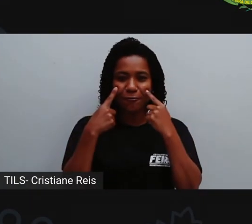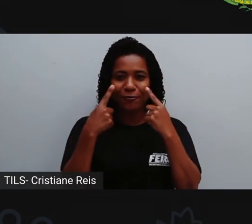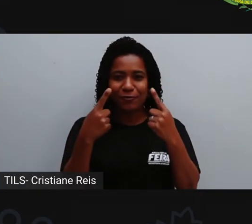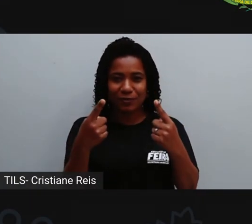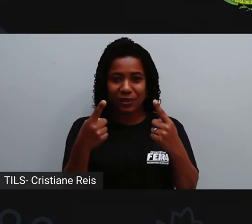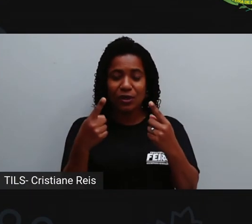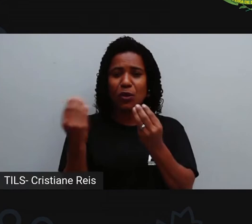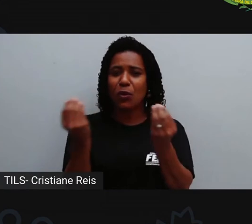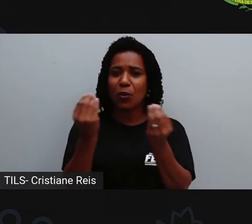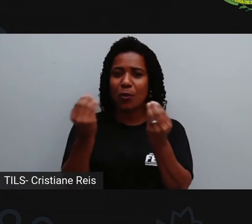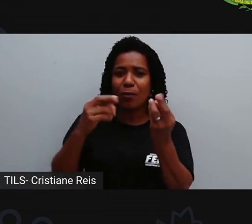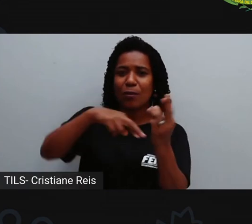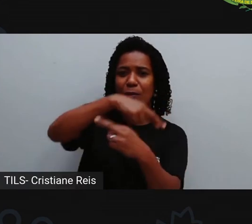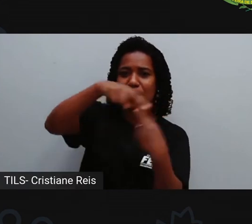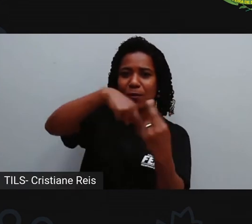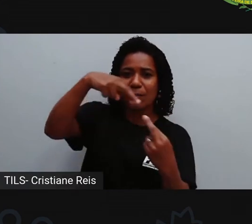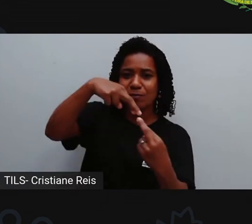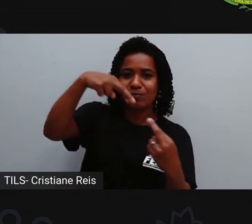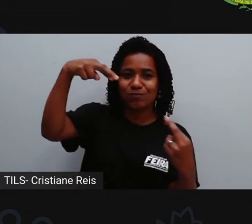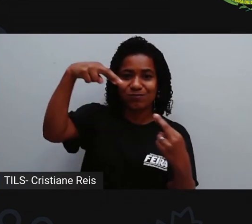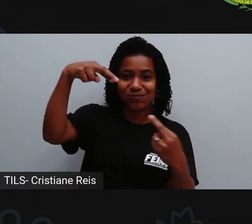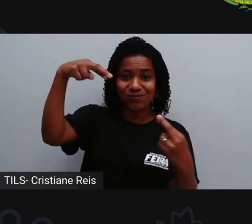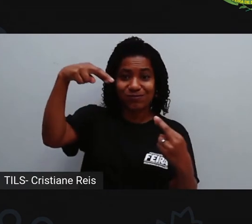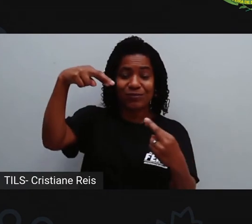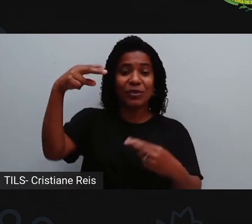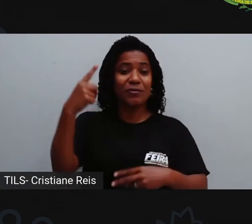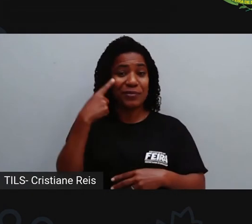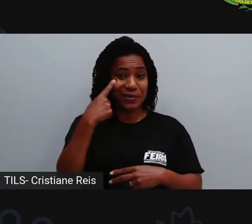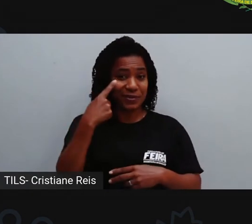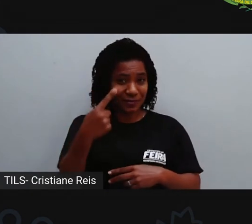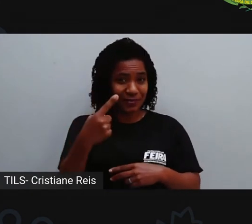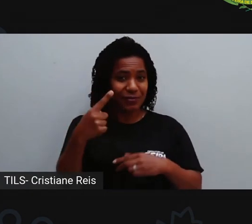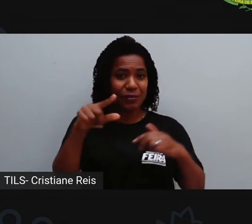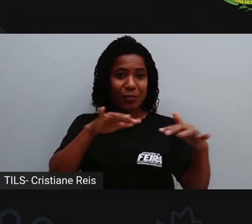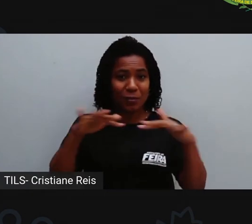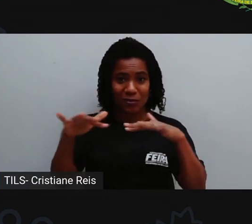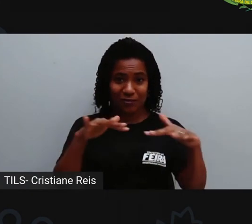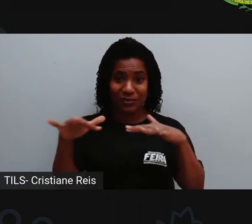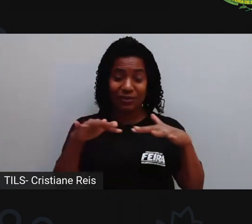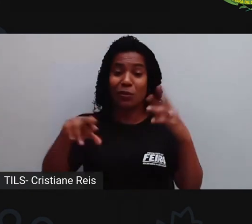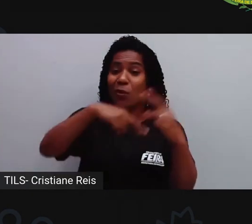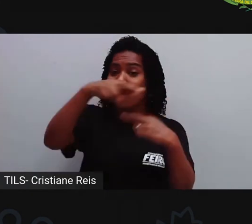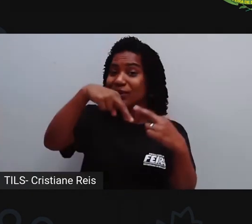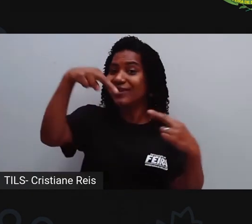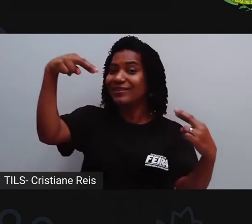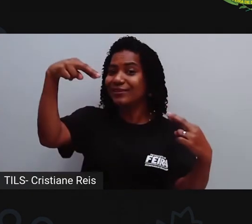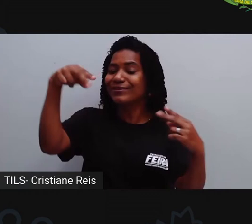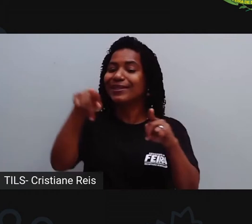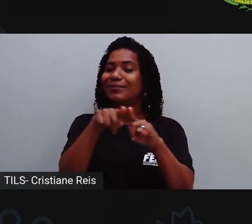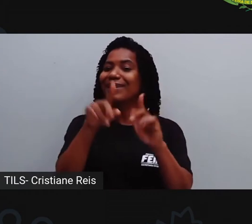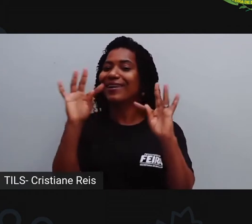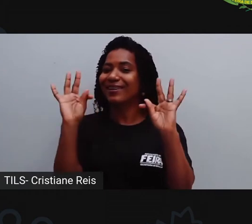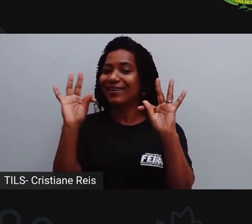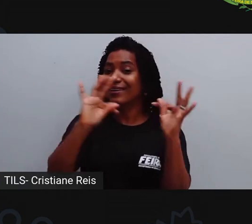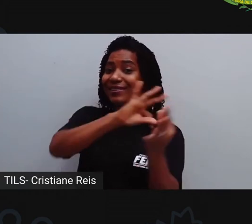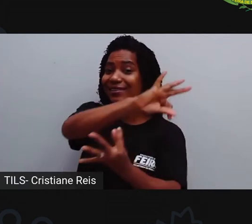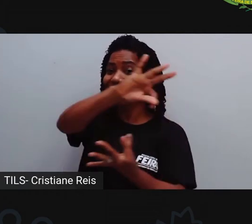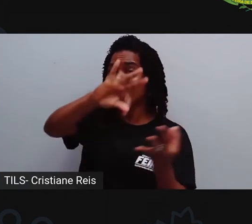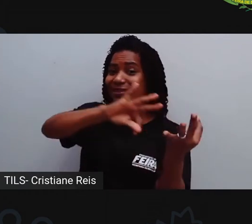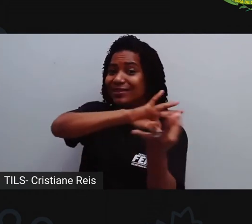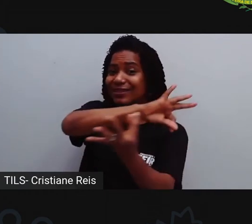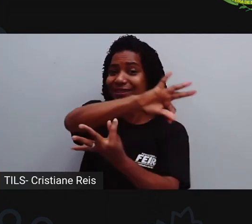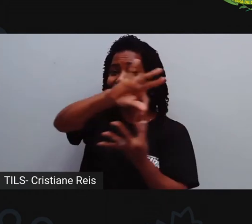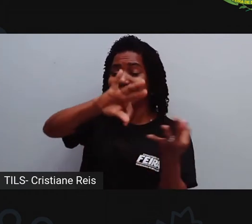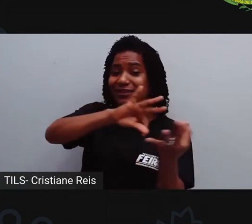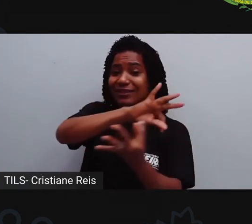Sobre rotação. A rotação, os movimentos, não só a rotação, mas também a translação, são